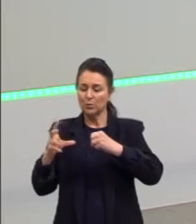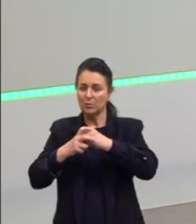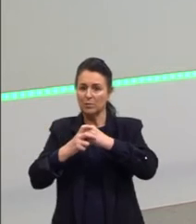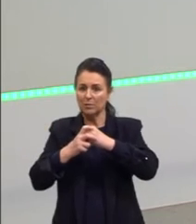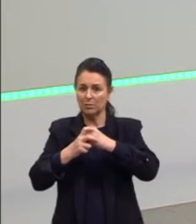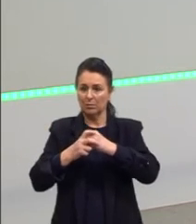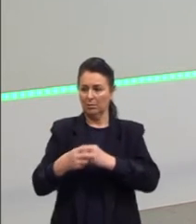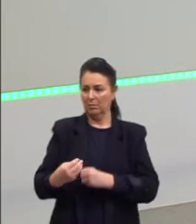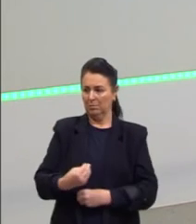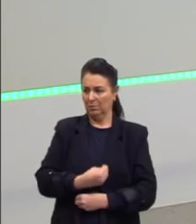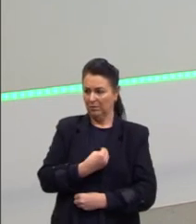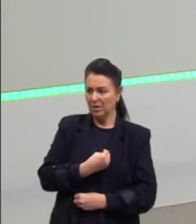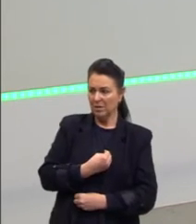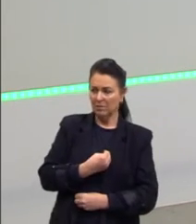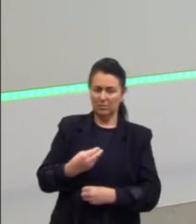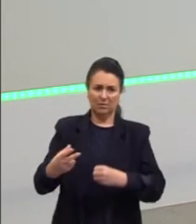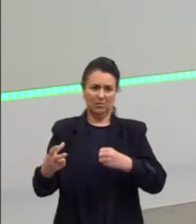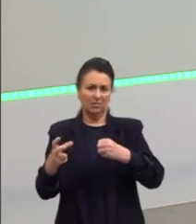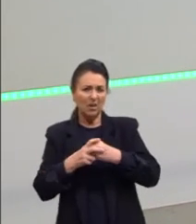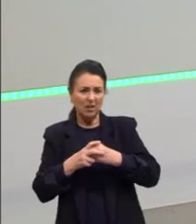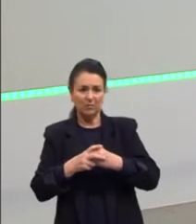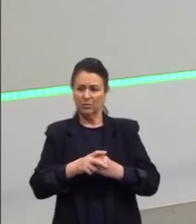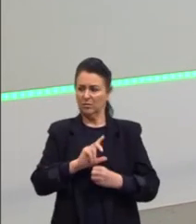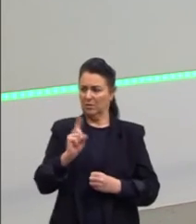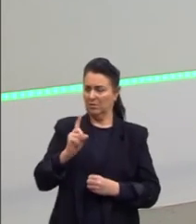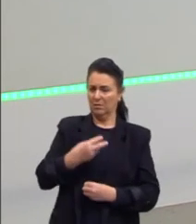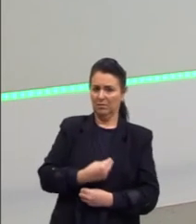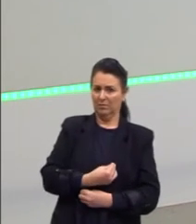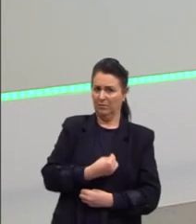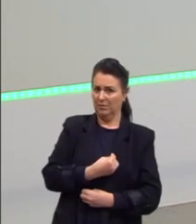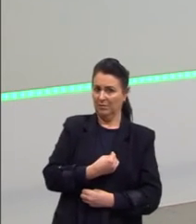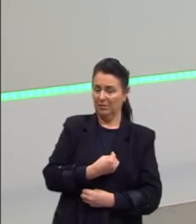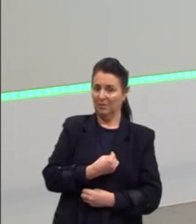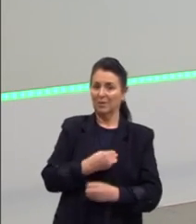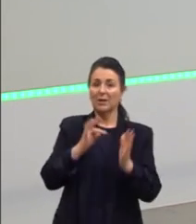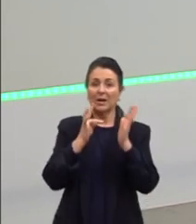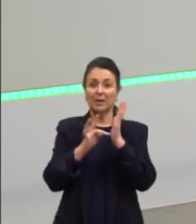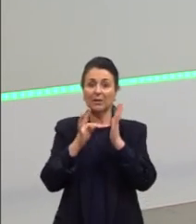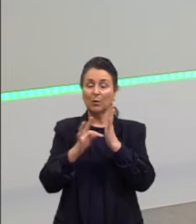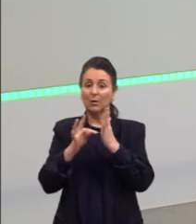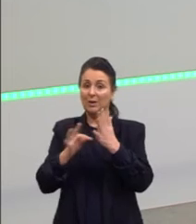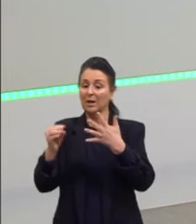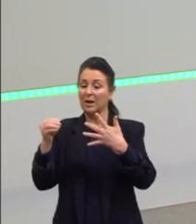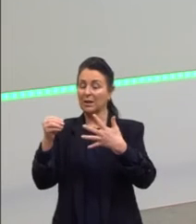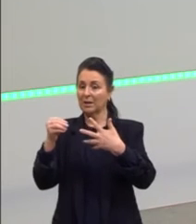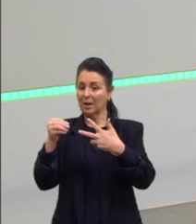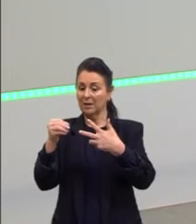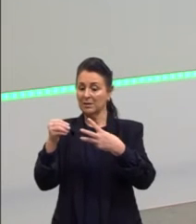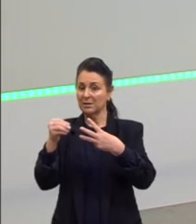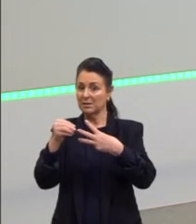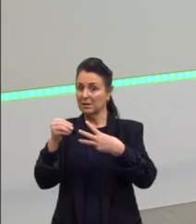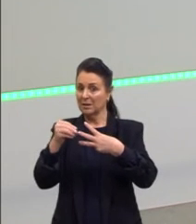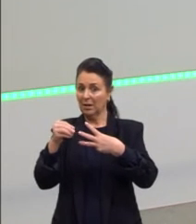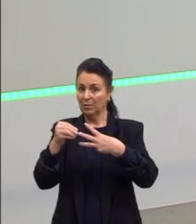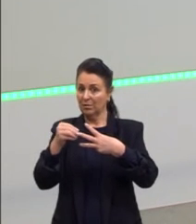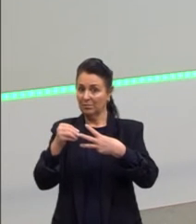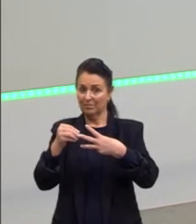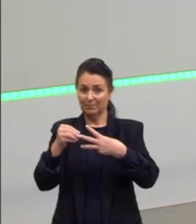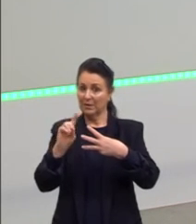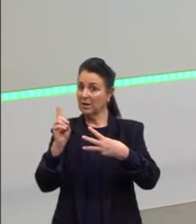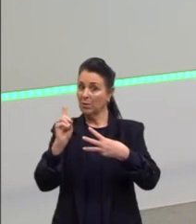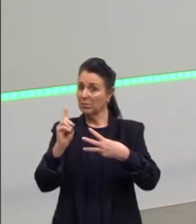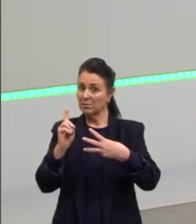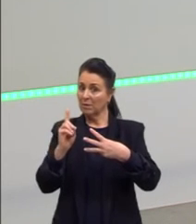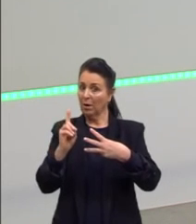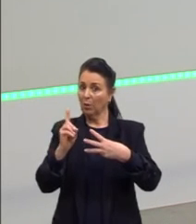vivos, não são vivos. Os vírus são vivos, não são vivos. Então, de acordo com a teoria celular, os vírus, eles não são considerados seres